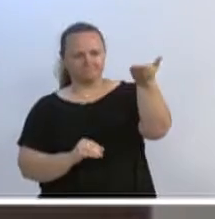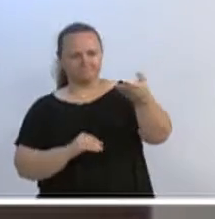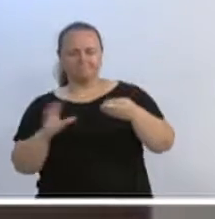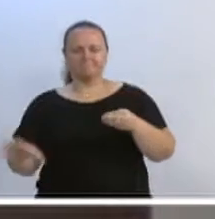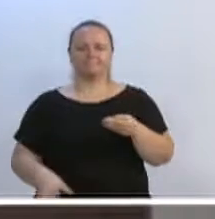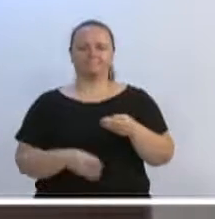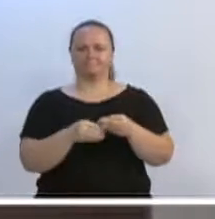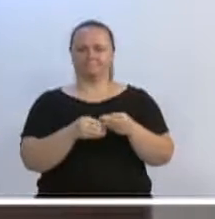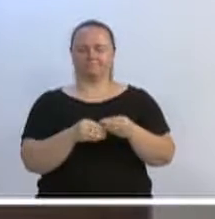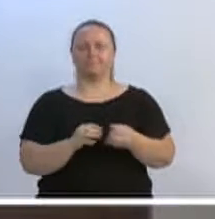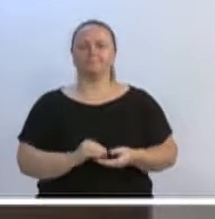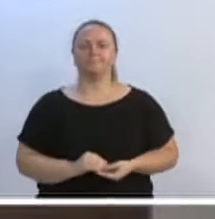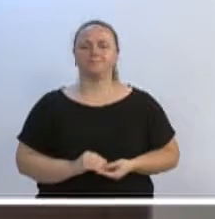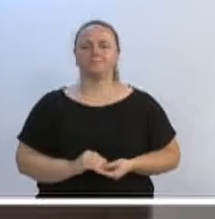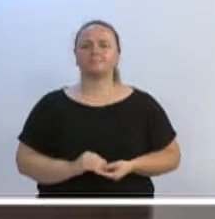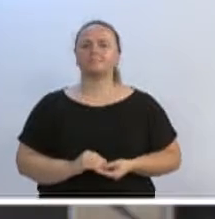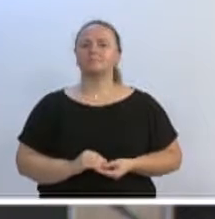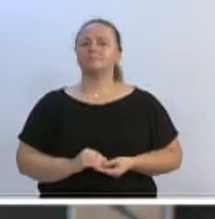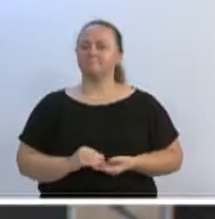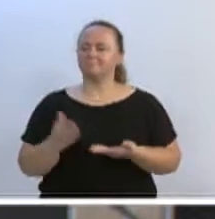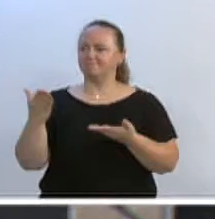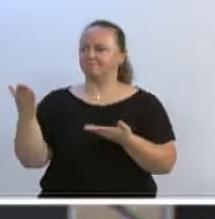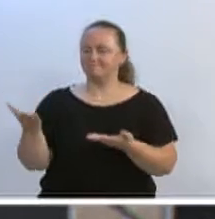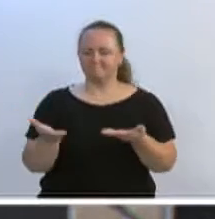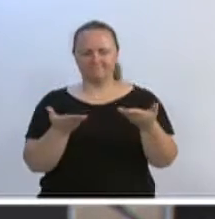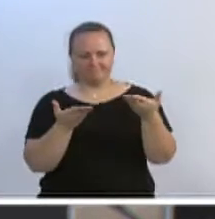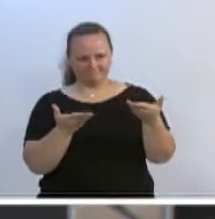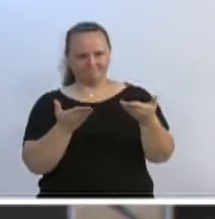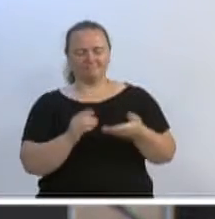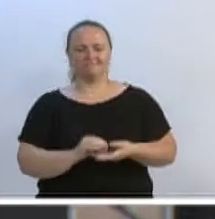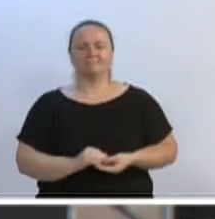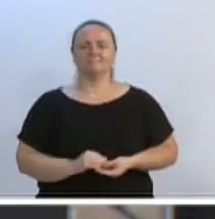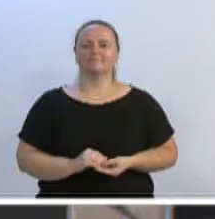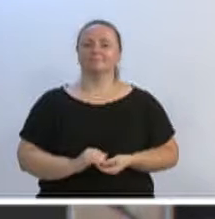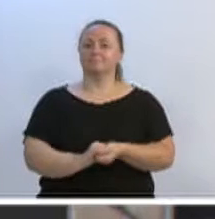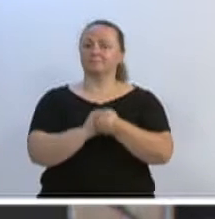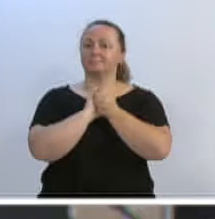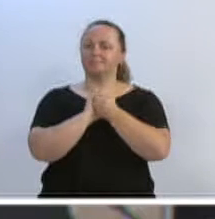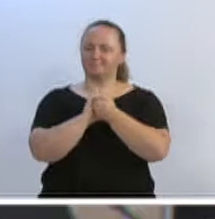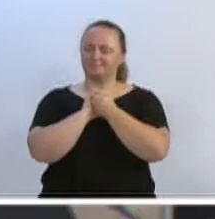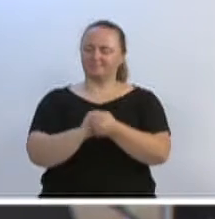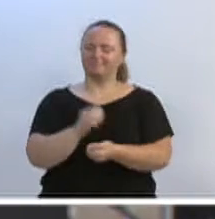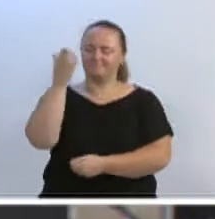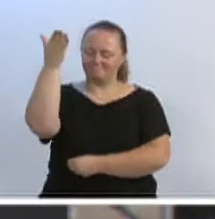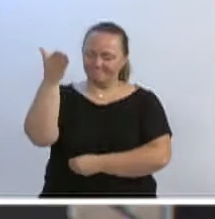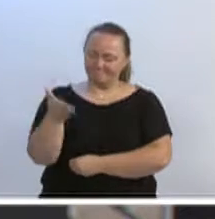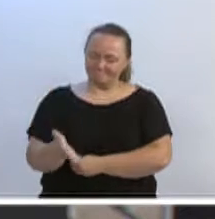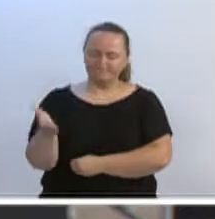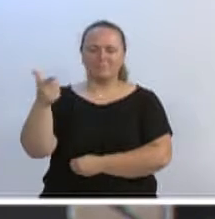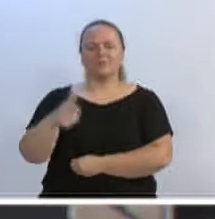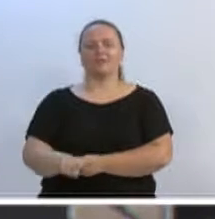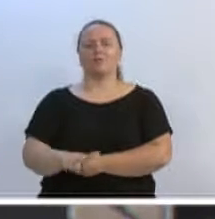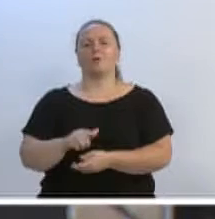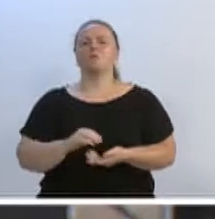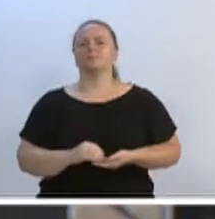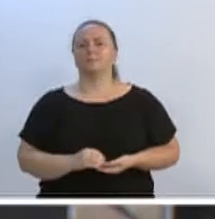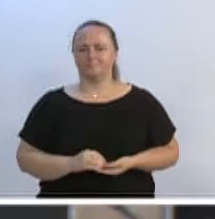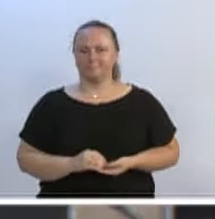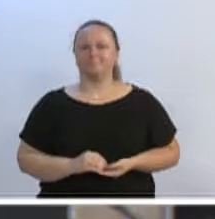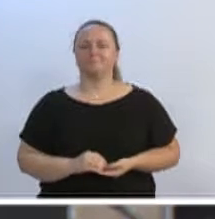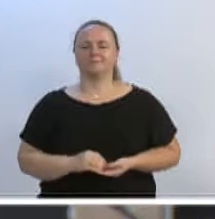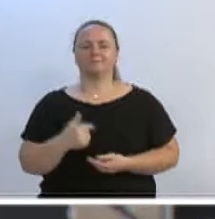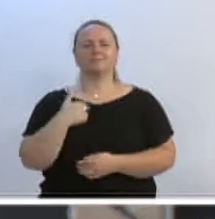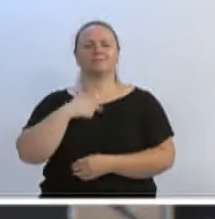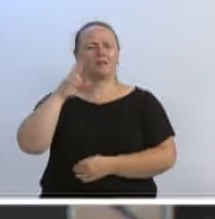Caminha. Com autorização do orador, vereador Caminha. Queria parabenizar, como sempre, V. Exª, e me lembro, me recordo muito